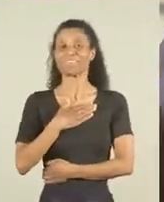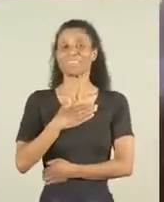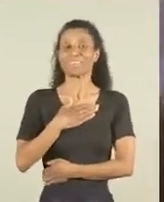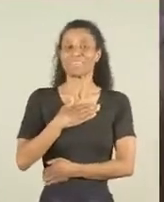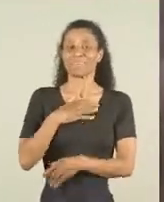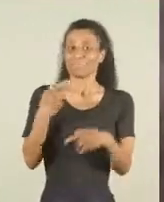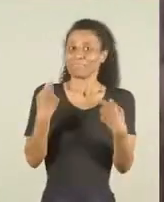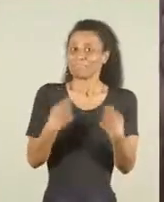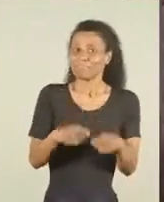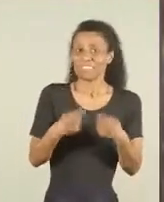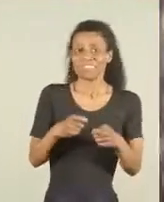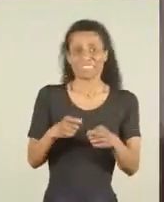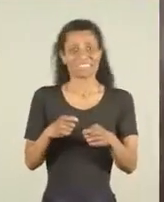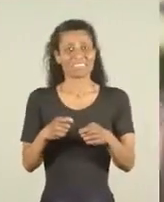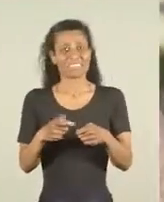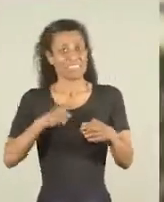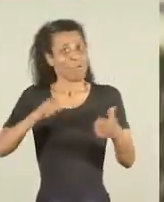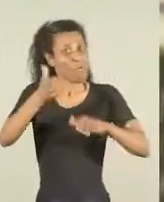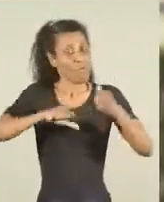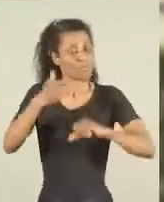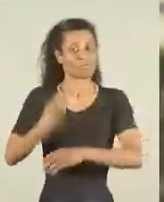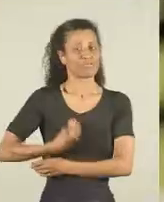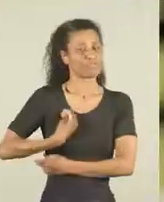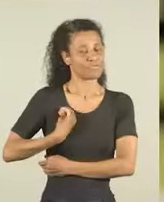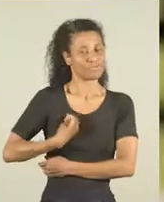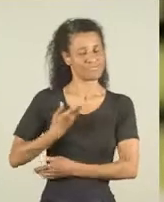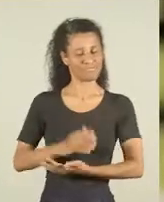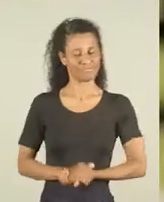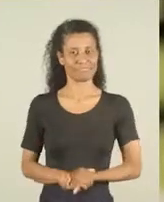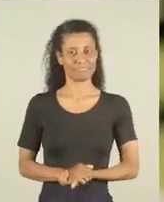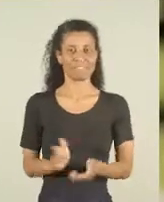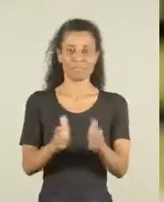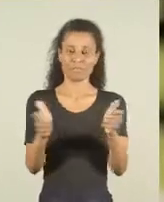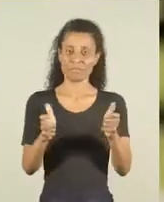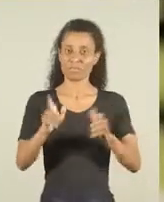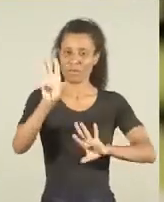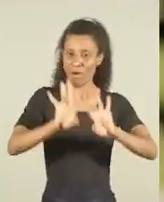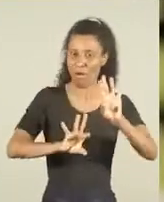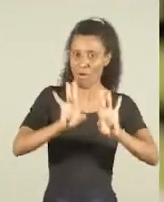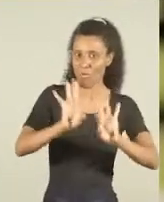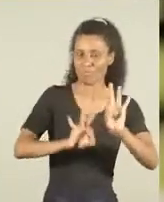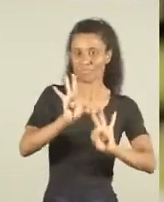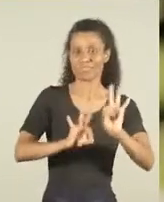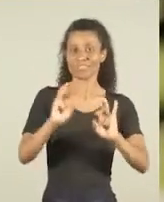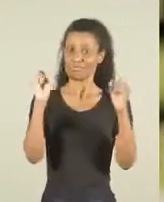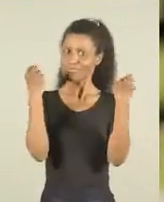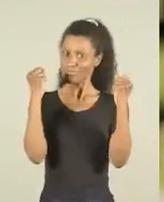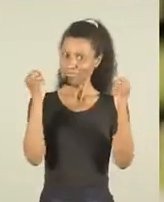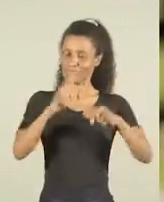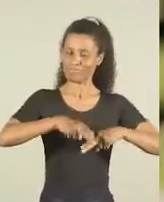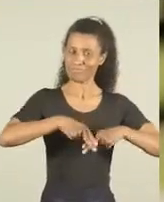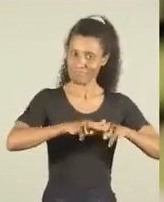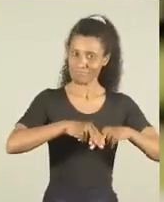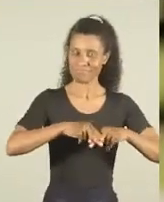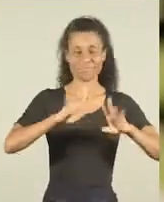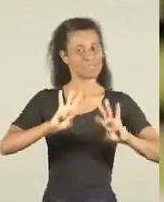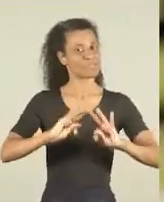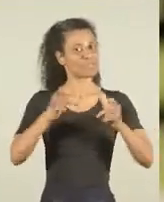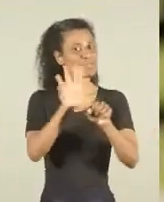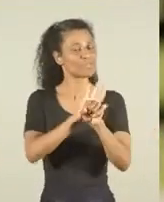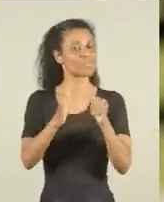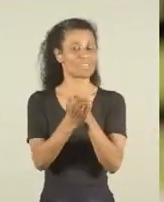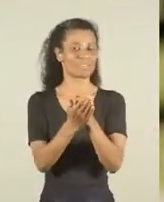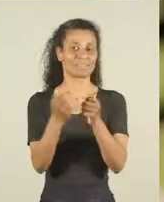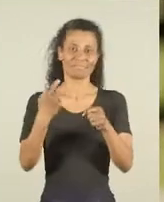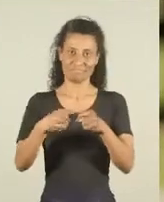tem que curtir a cidade com qualidade de vida. Vamos ampliar o projeto das academias, dos parques e praças em